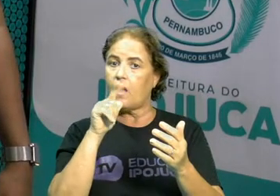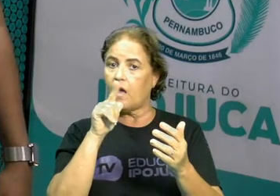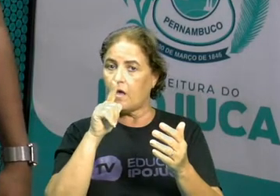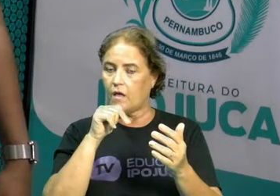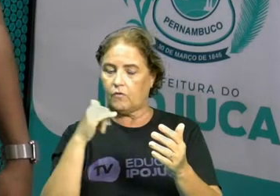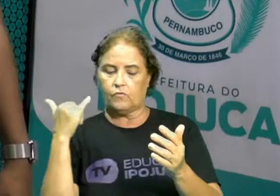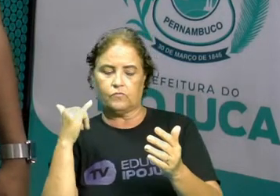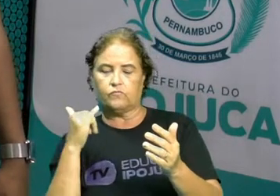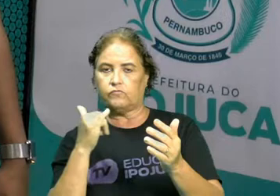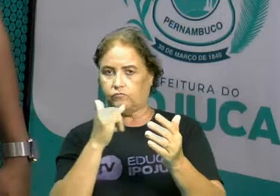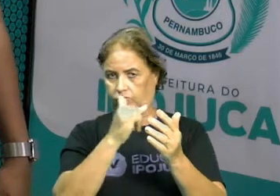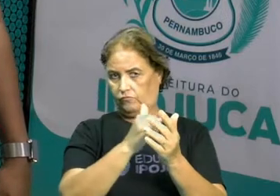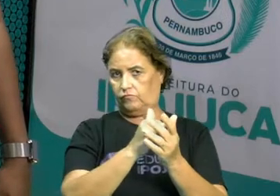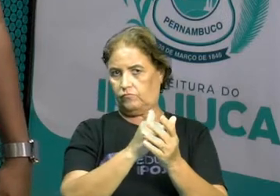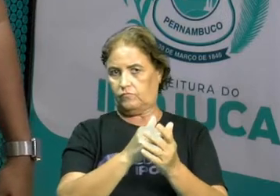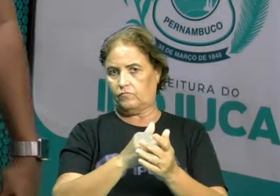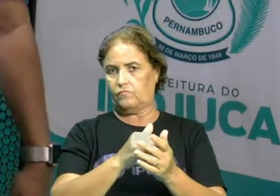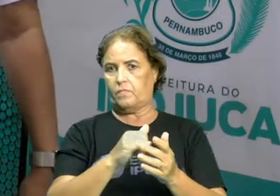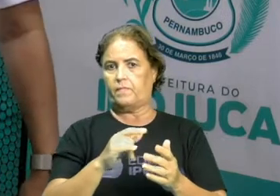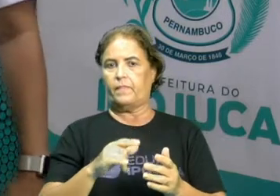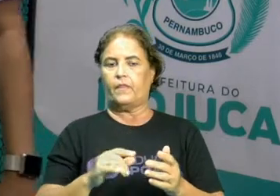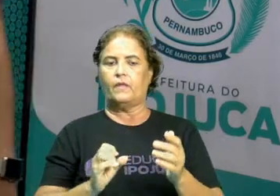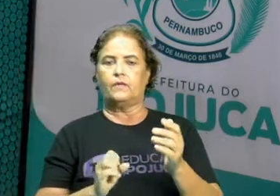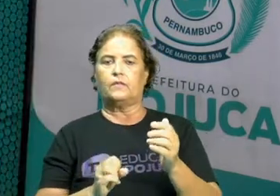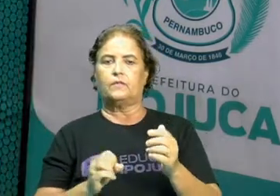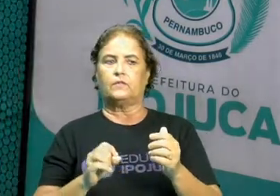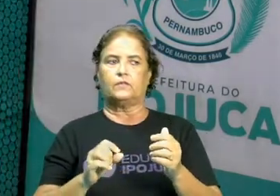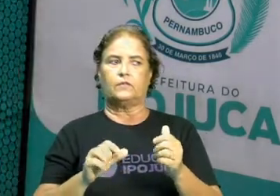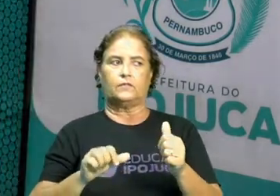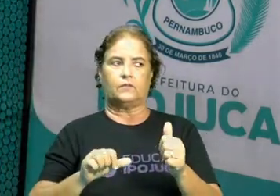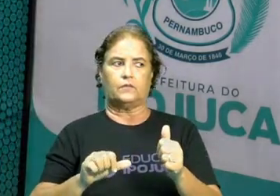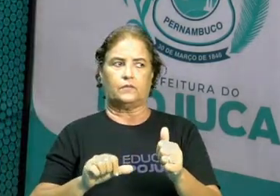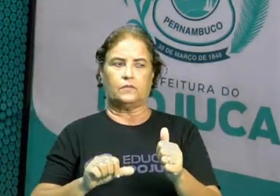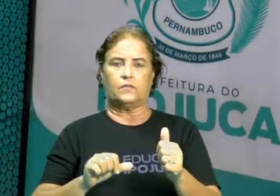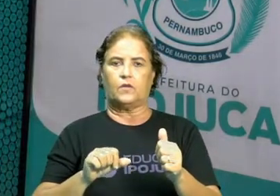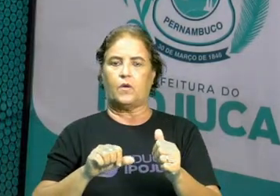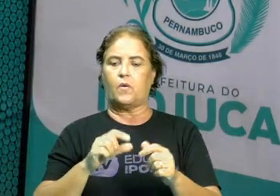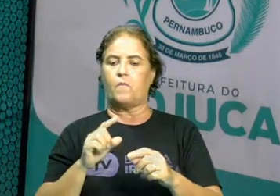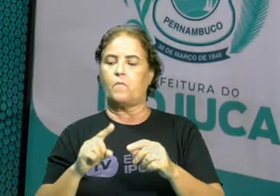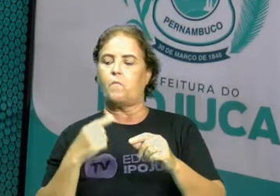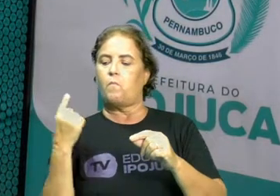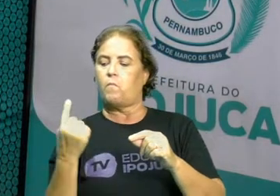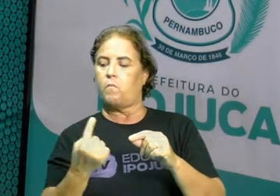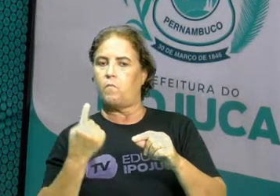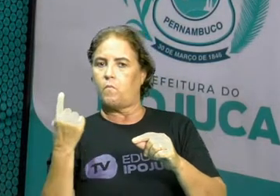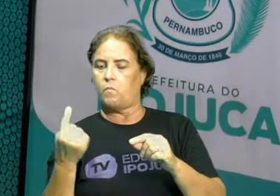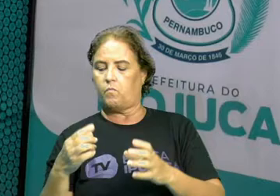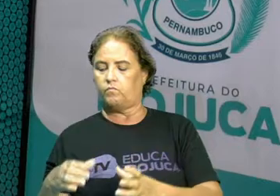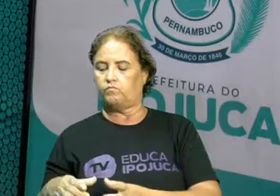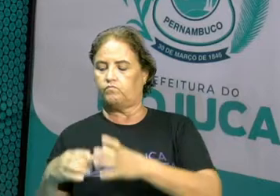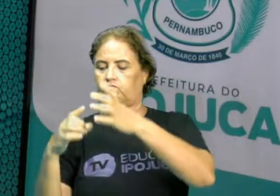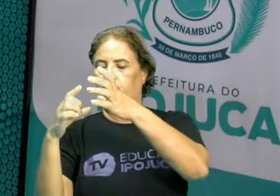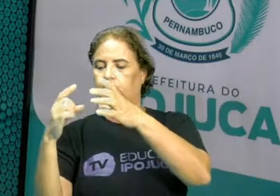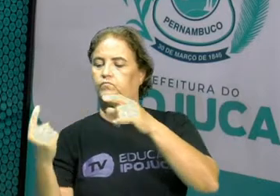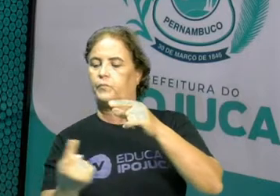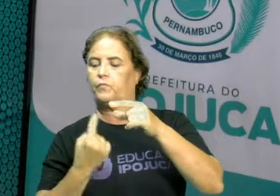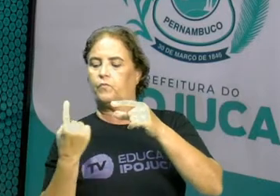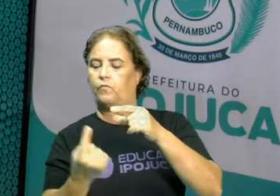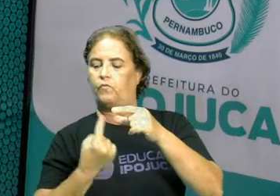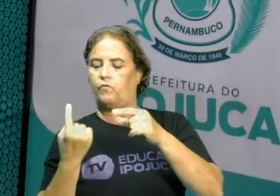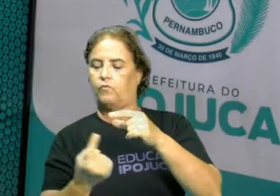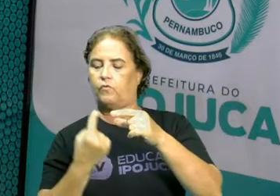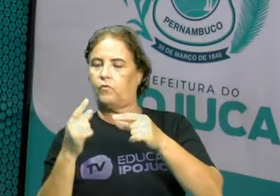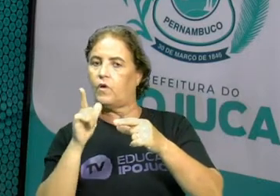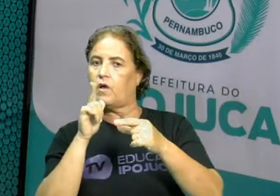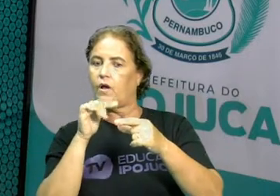mecânica ou energia cinética. E através da casa de força, do gerador da turbina aqui, quando ela